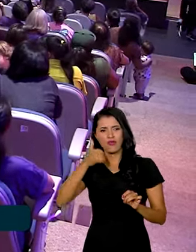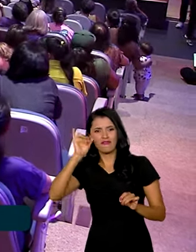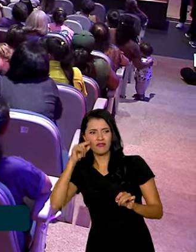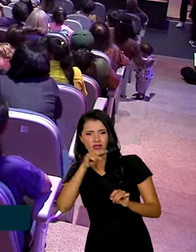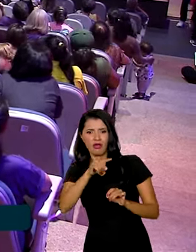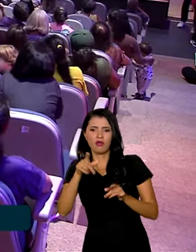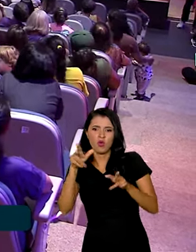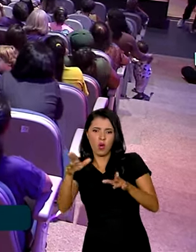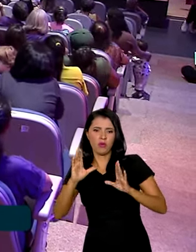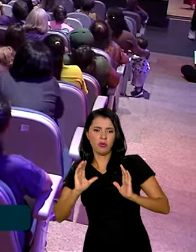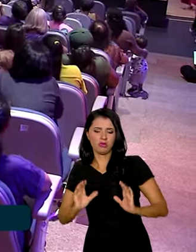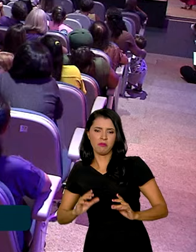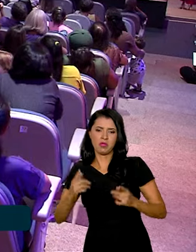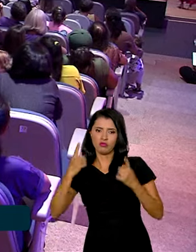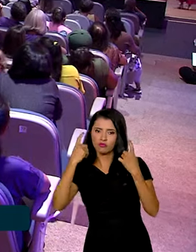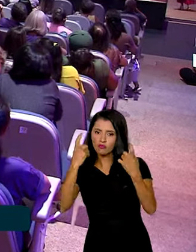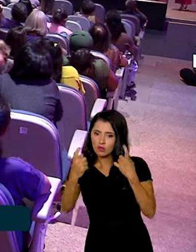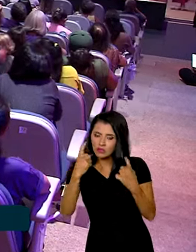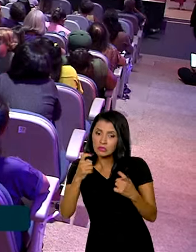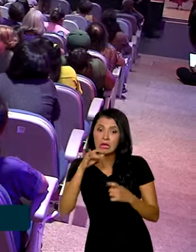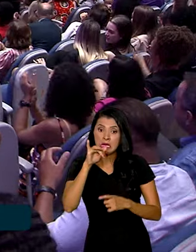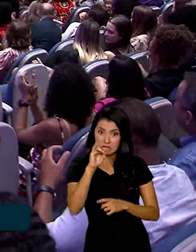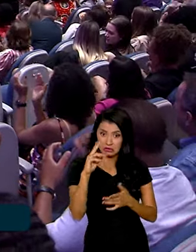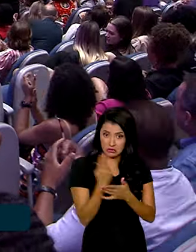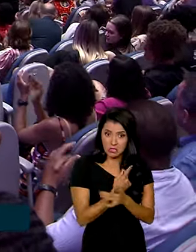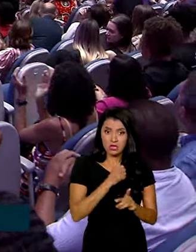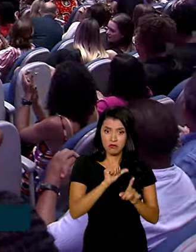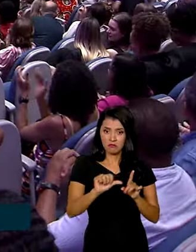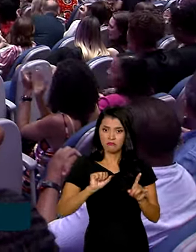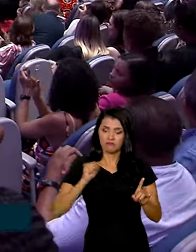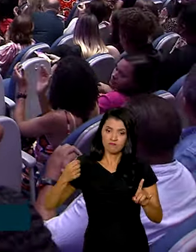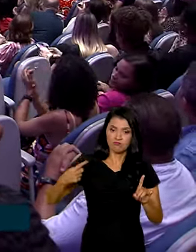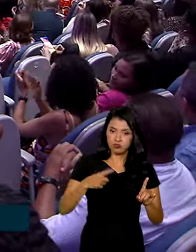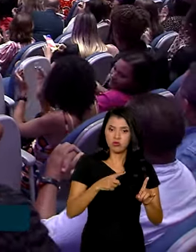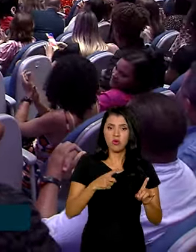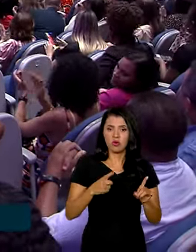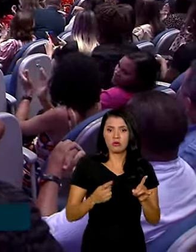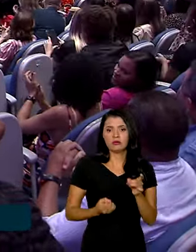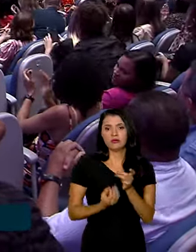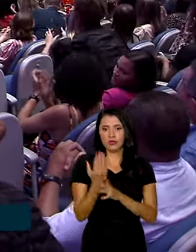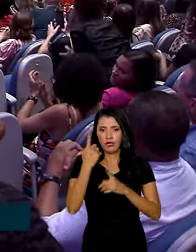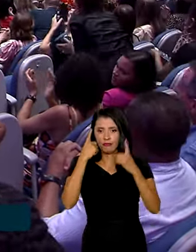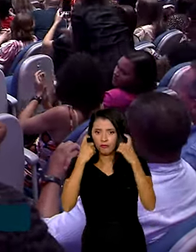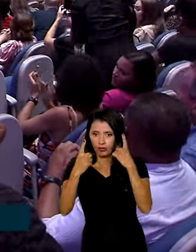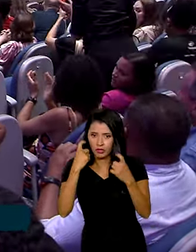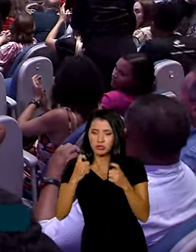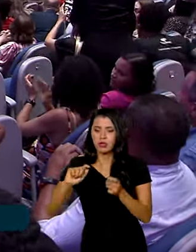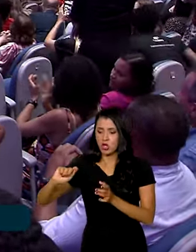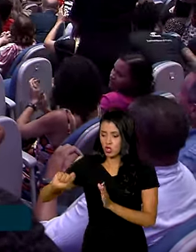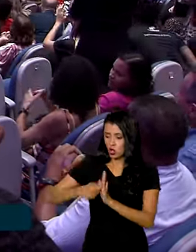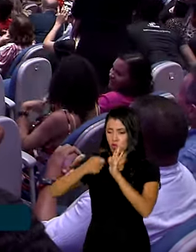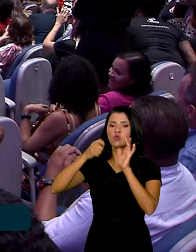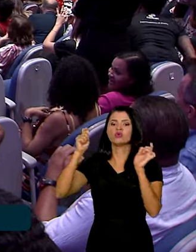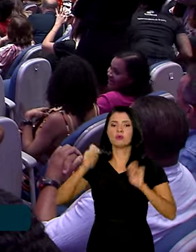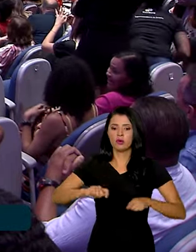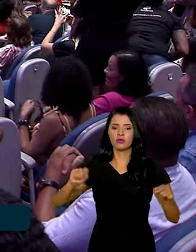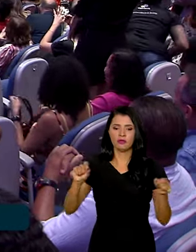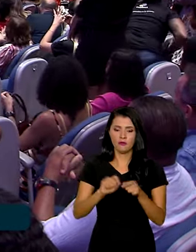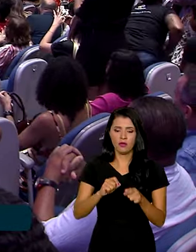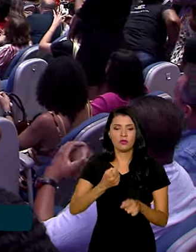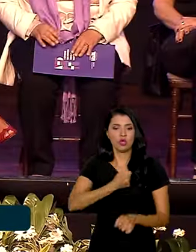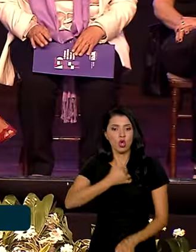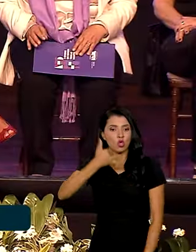misóginos. Caso a misoginia desemboque em casos de violência, a denúncia pode ser feita pelo Ligue